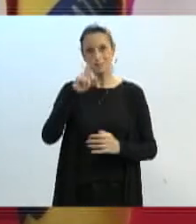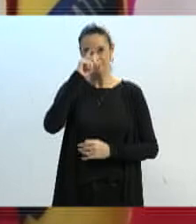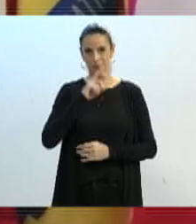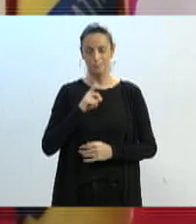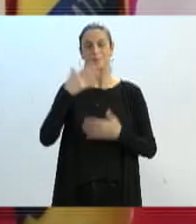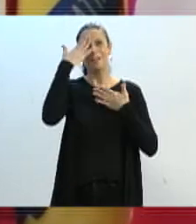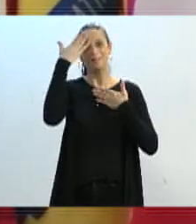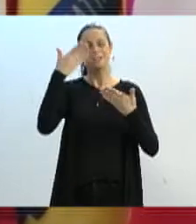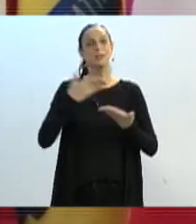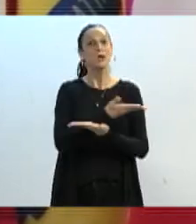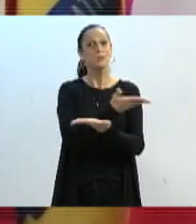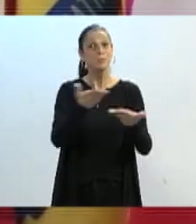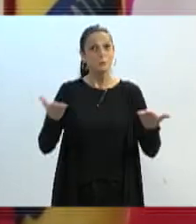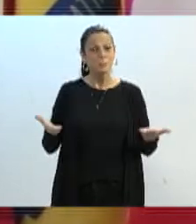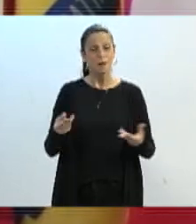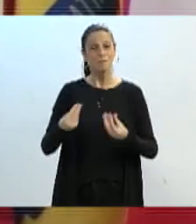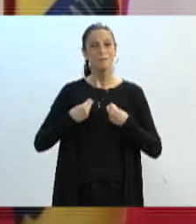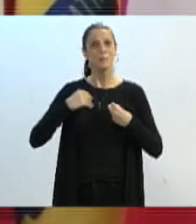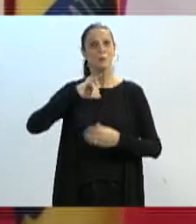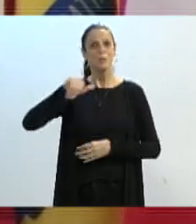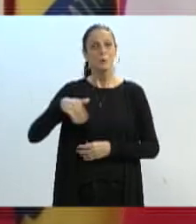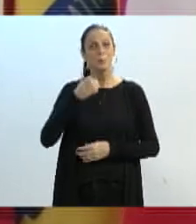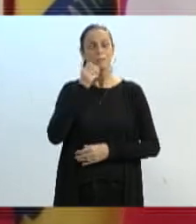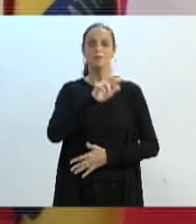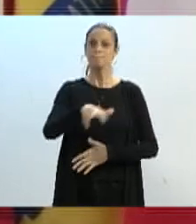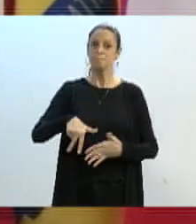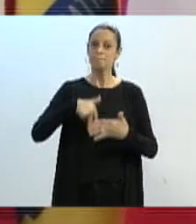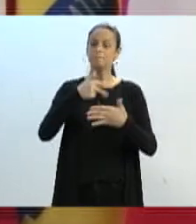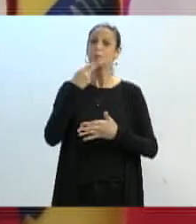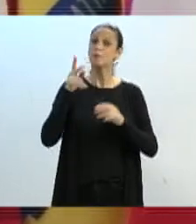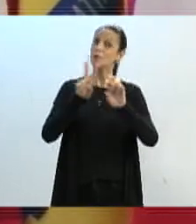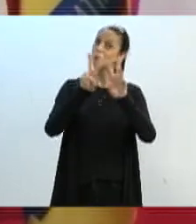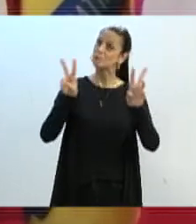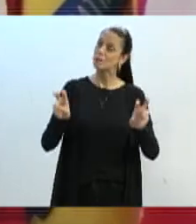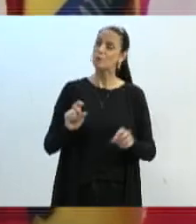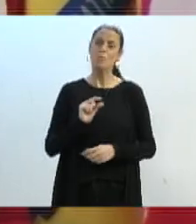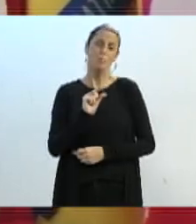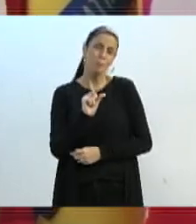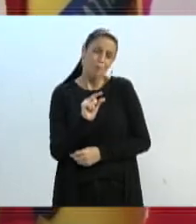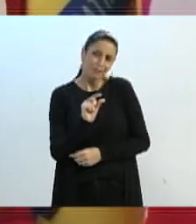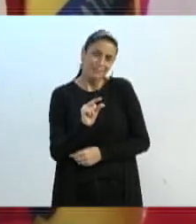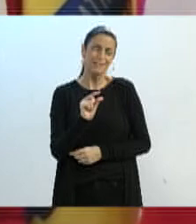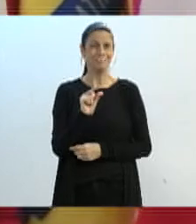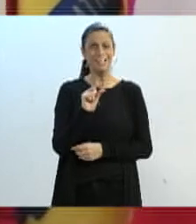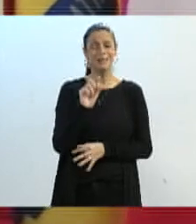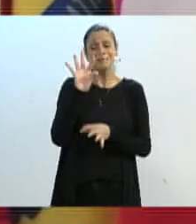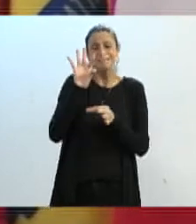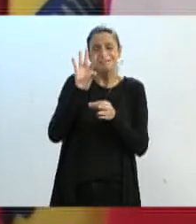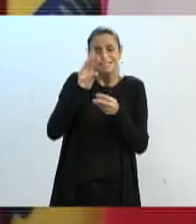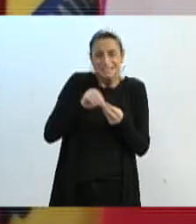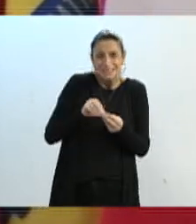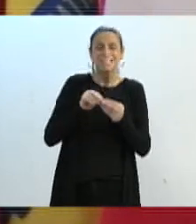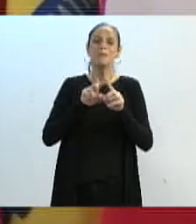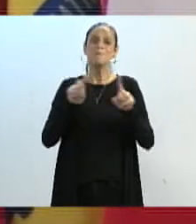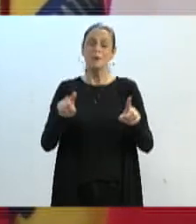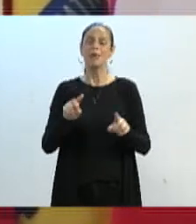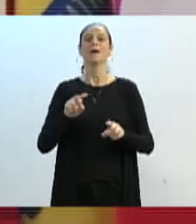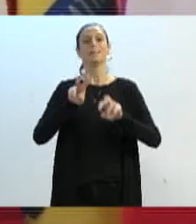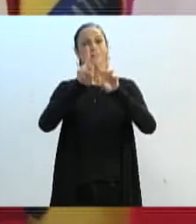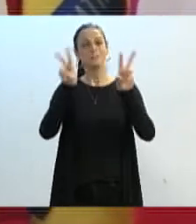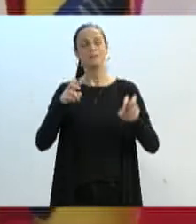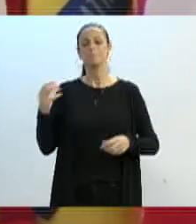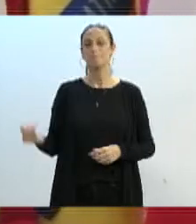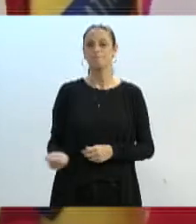Agradeço a todos pela oportunidade de estar aqui falando um pouquinho, mas falando sobre esse assunto que é tão importante